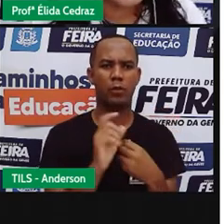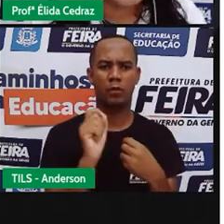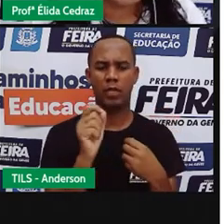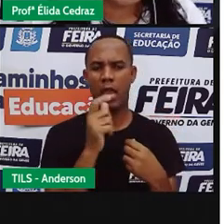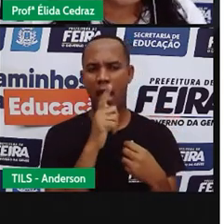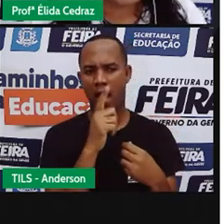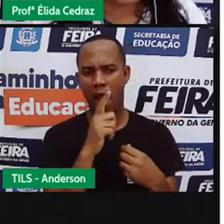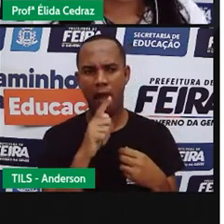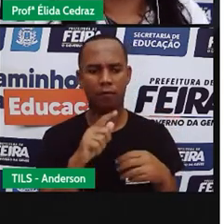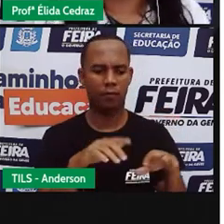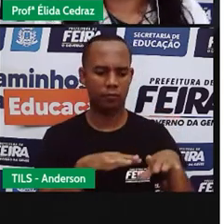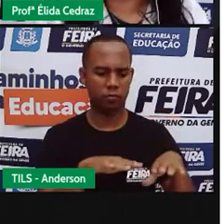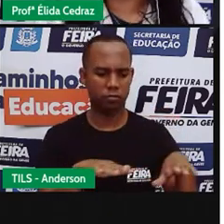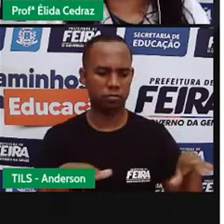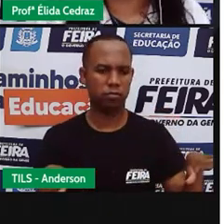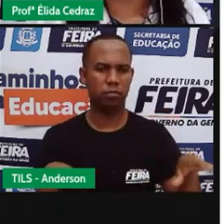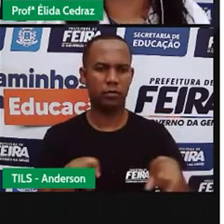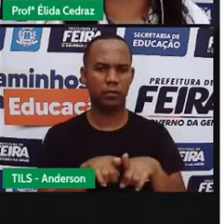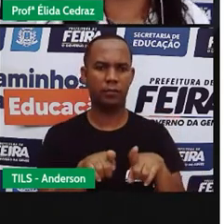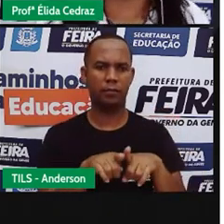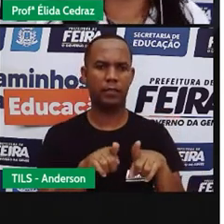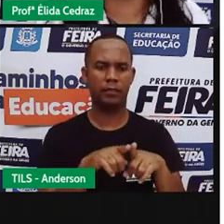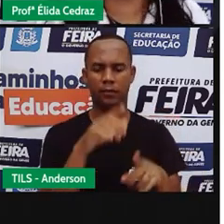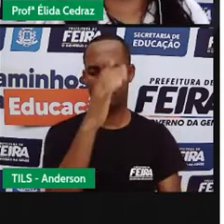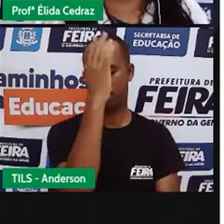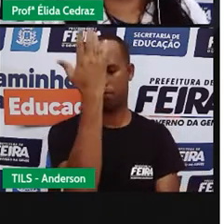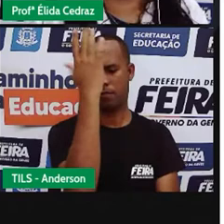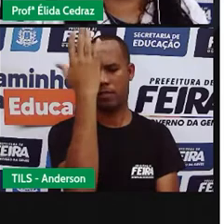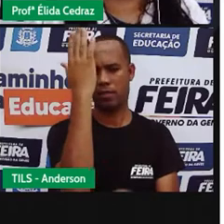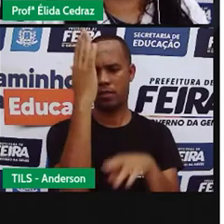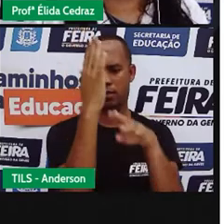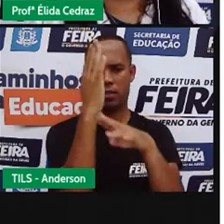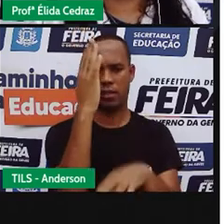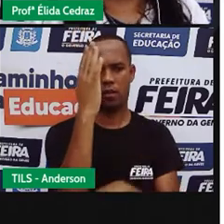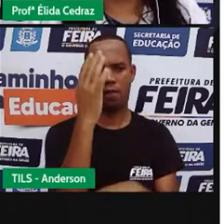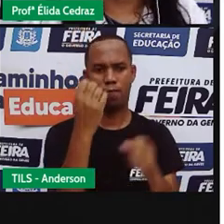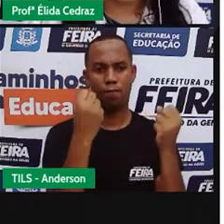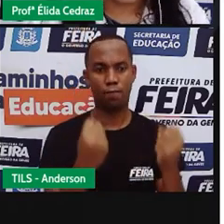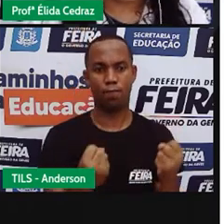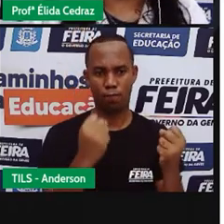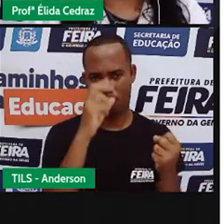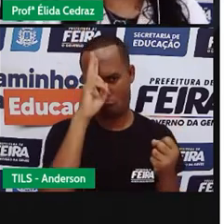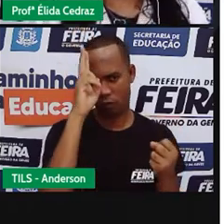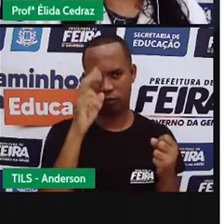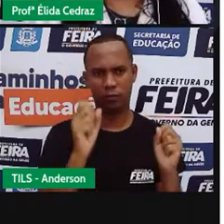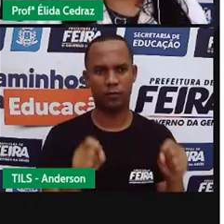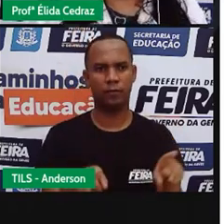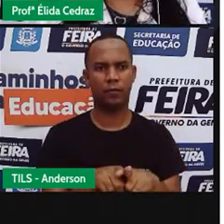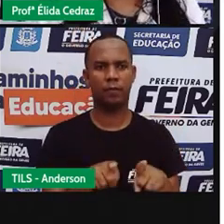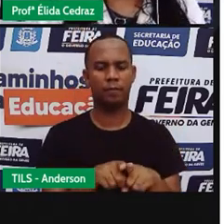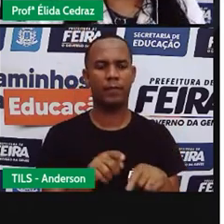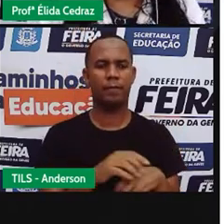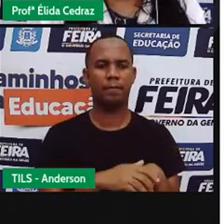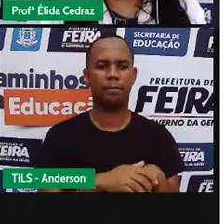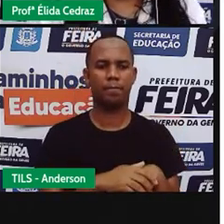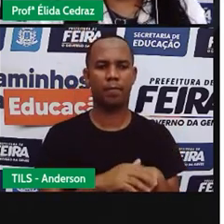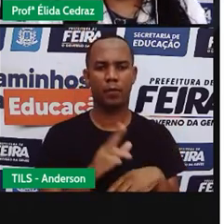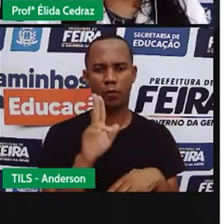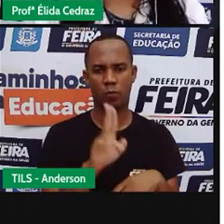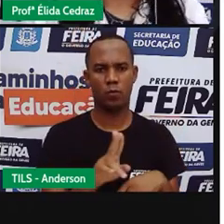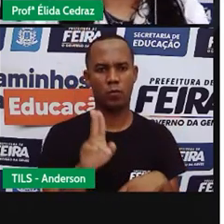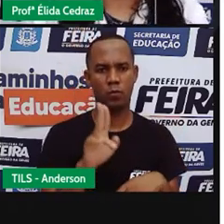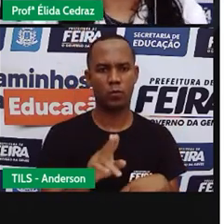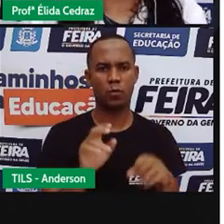e à água. A madeira também é resistente. A madeira, ela é resistente?